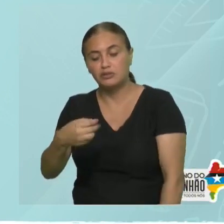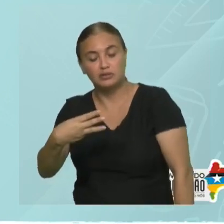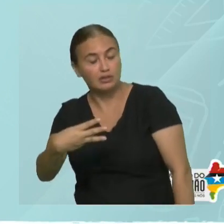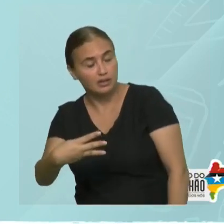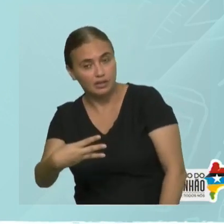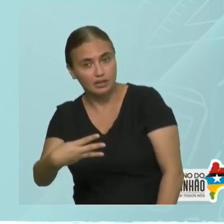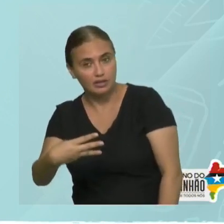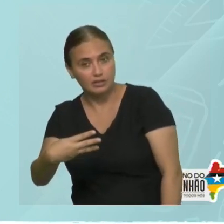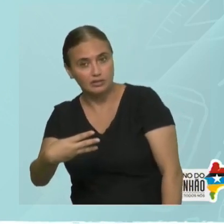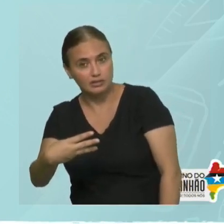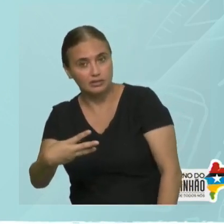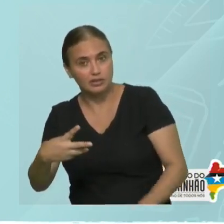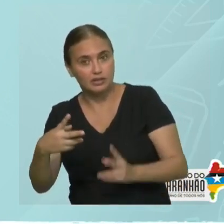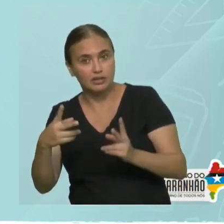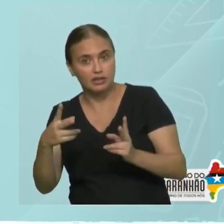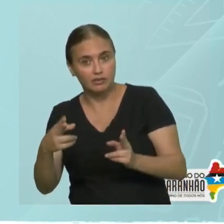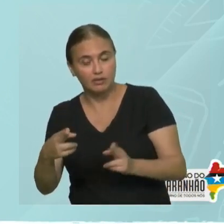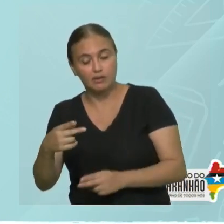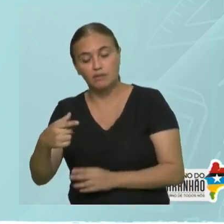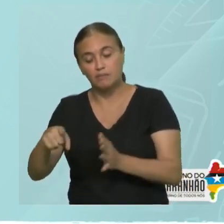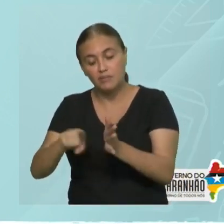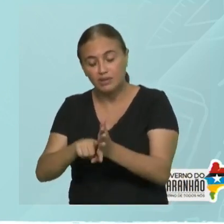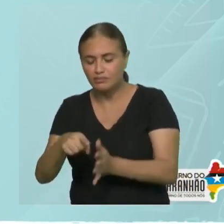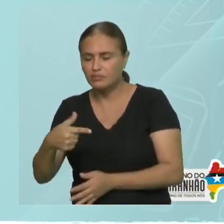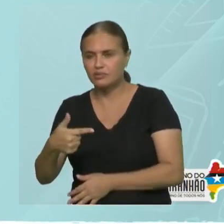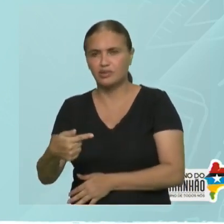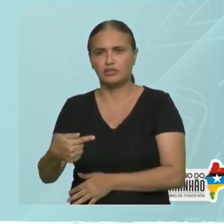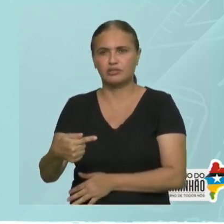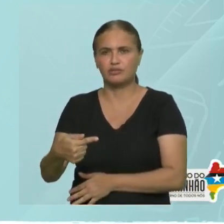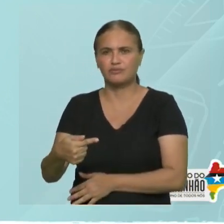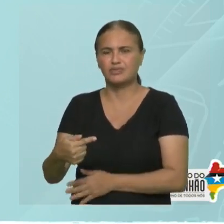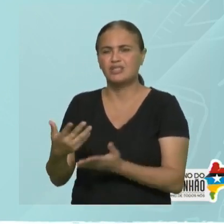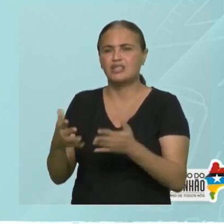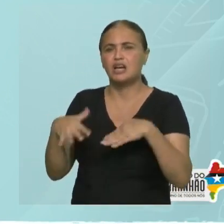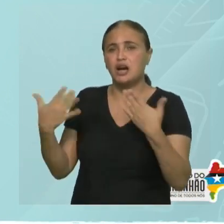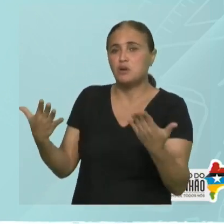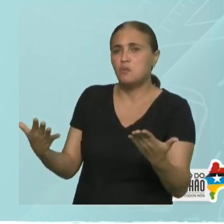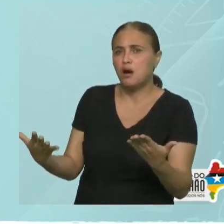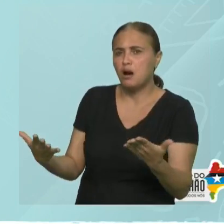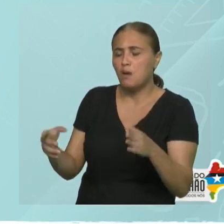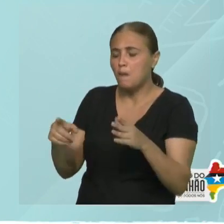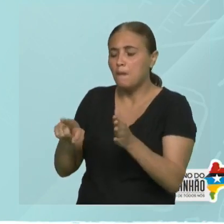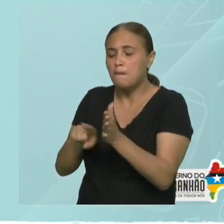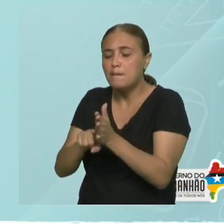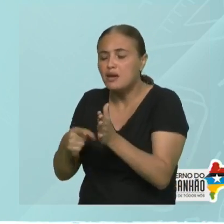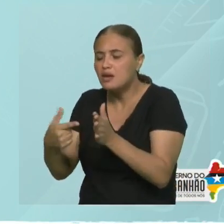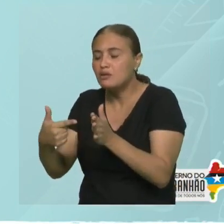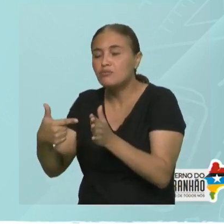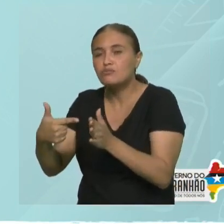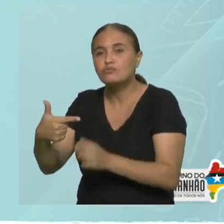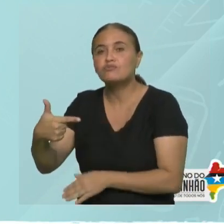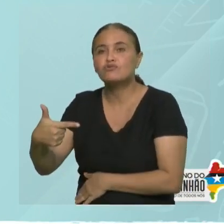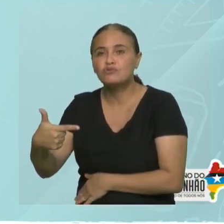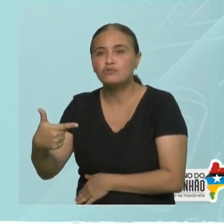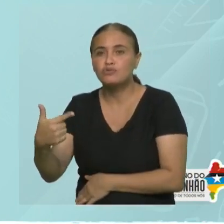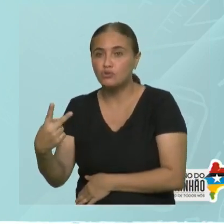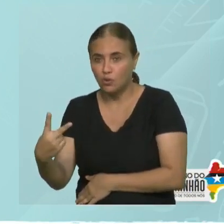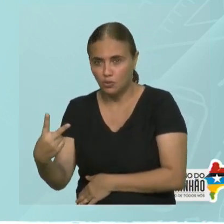esse menos 2 não tem um coleguinha. Não tem um número para eu somar com ele. O que eu faço? Eu simplesmente